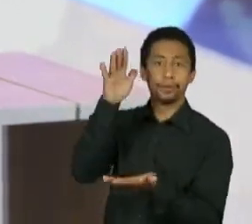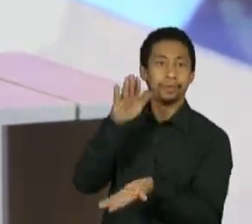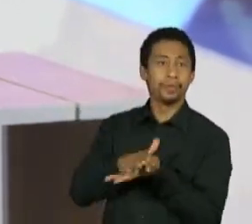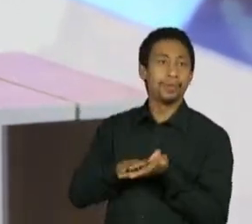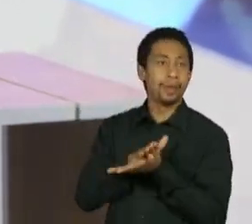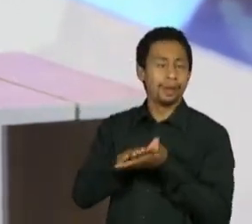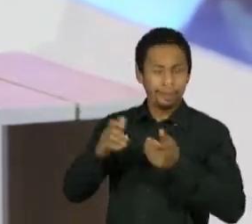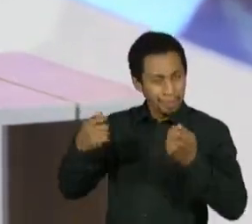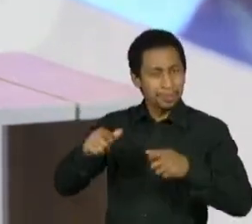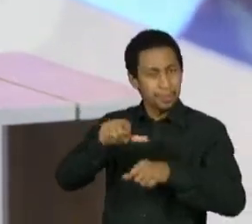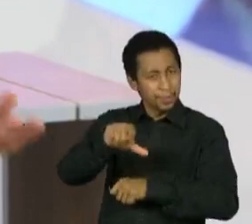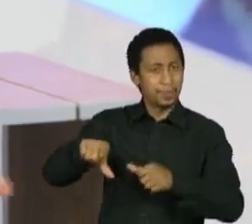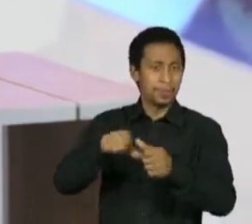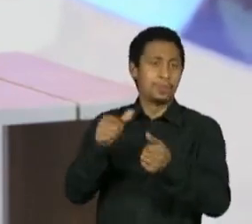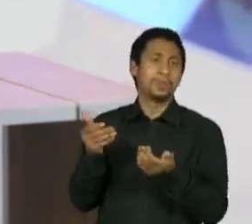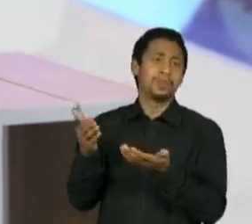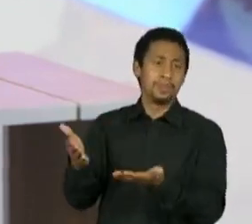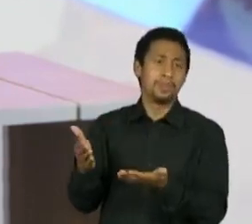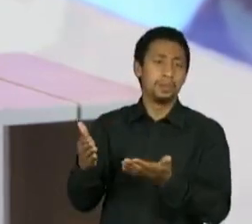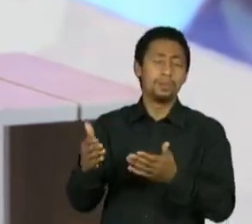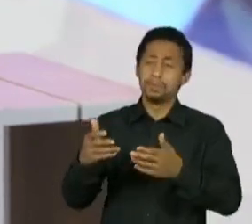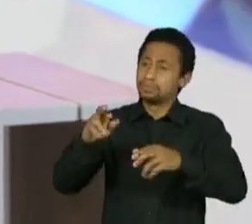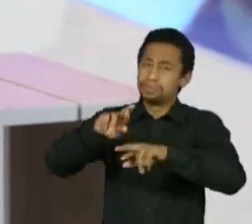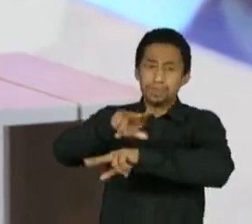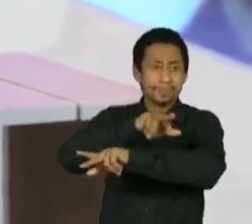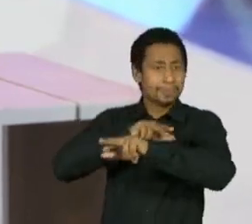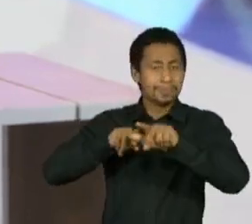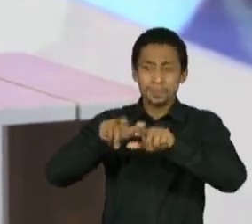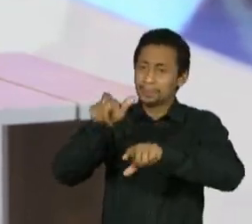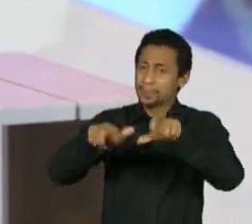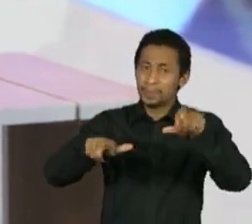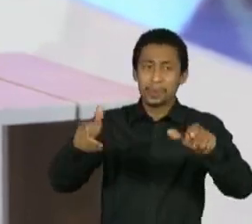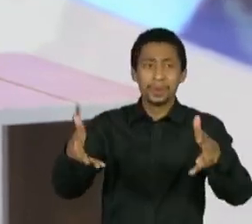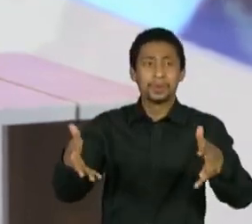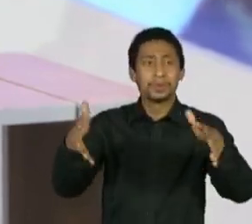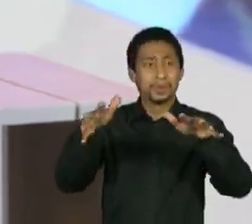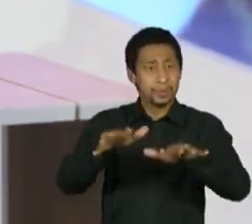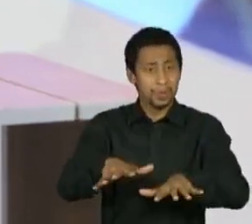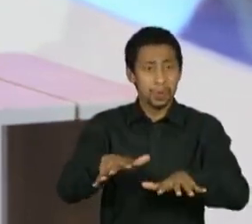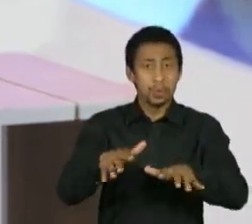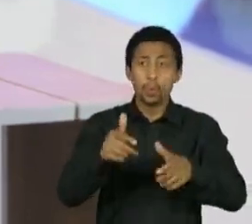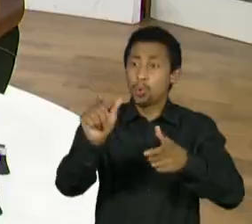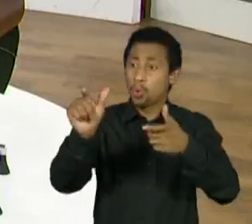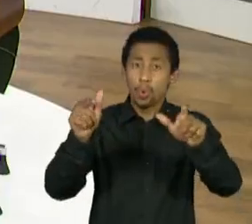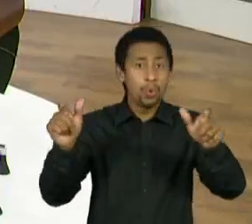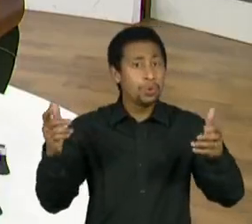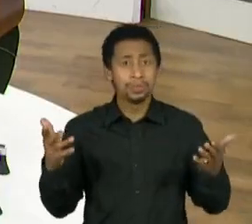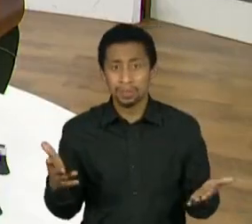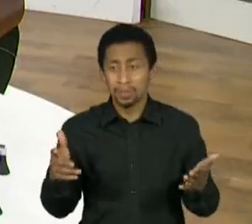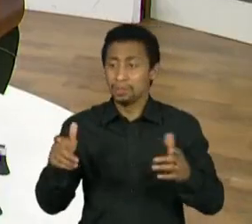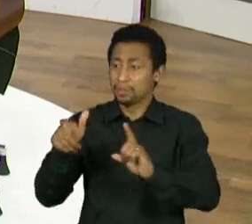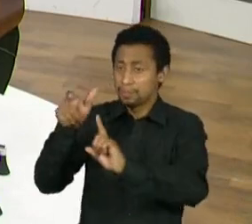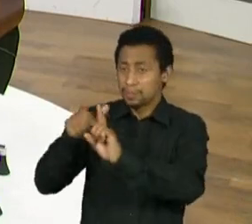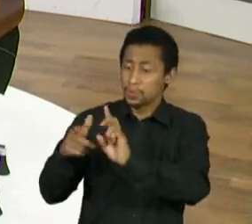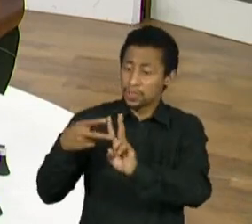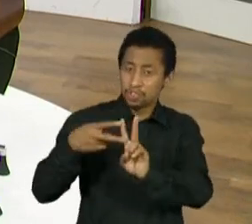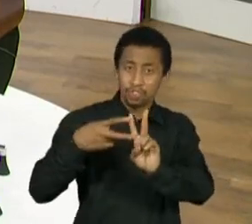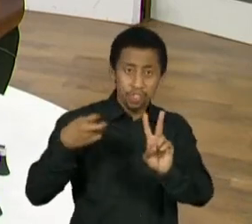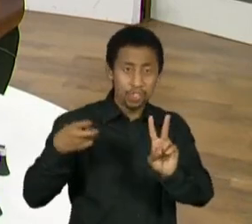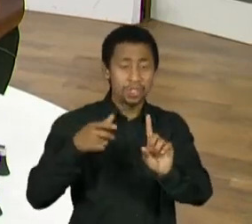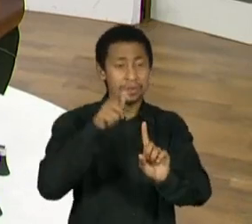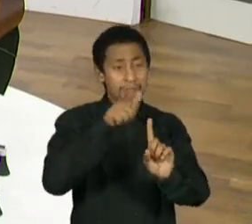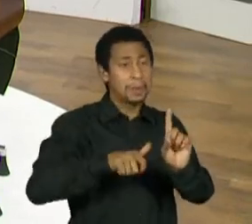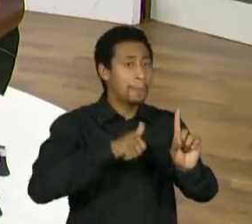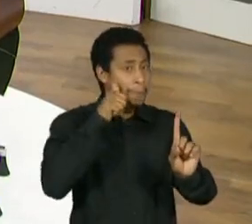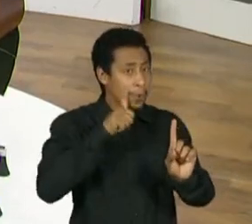soluções com diversidade, com inclusão, com outras vozes, com vozes indígenas, com vozes de mulheres,